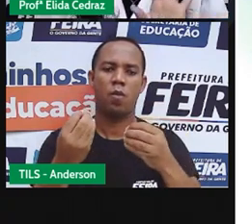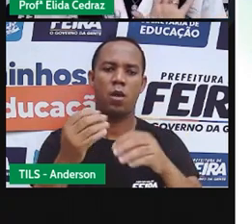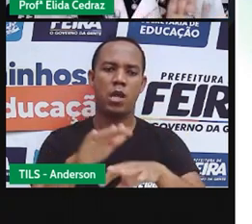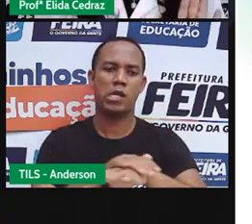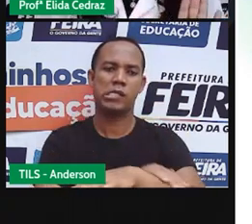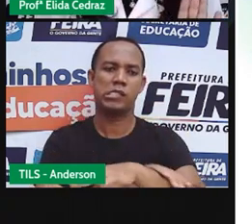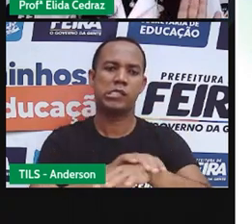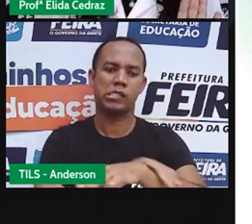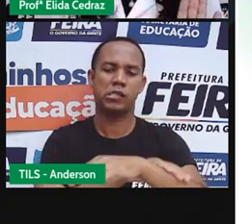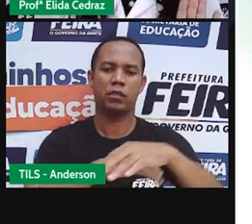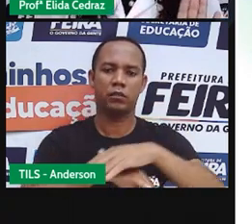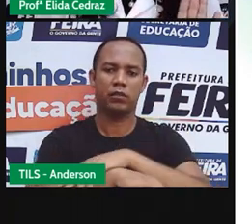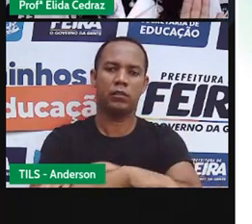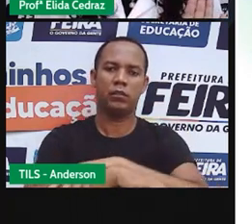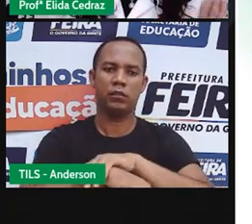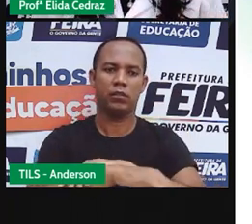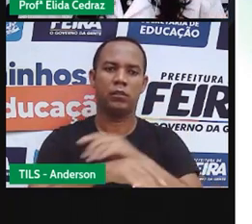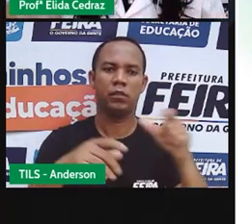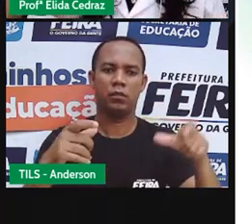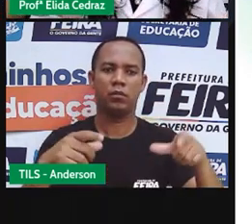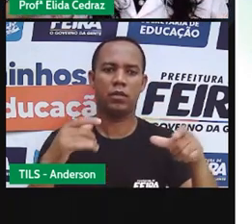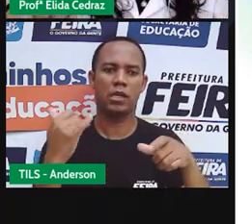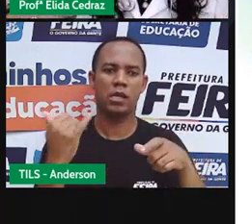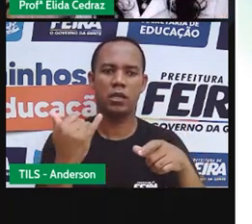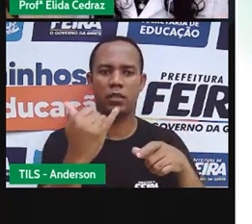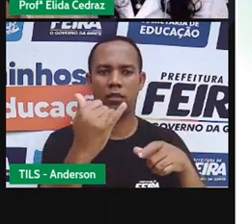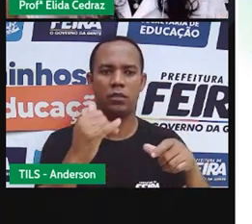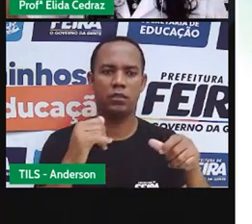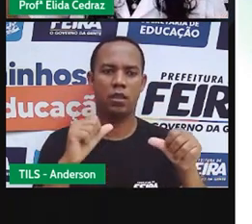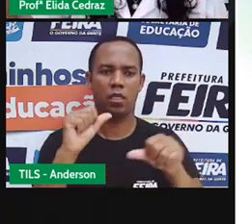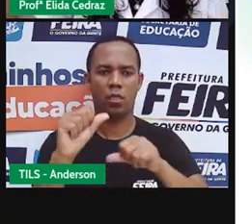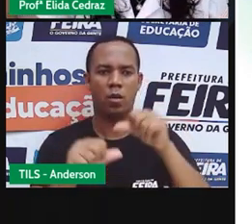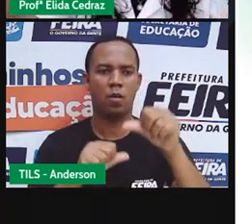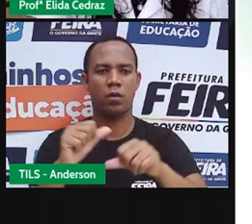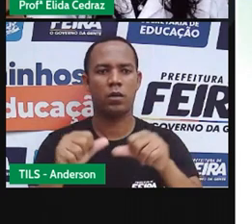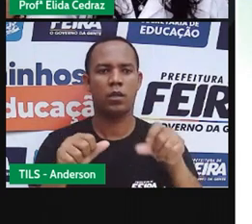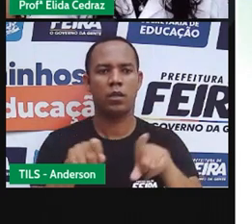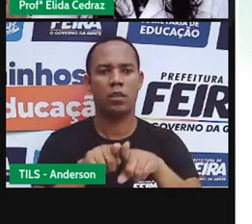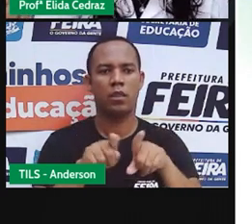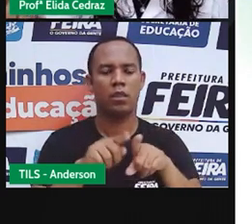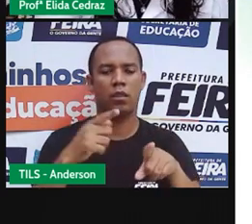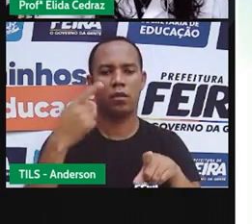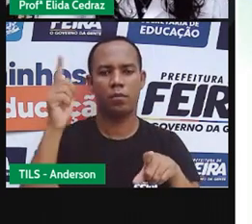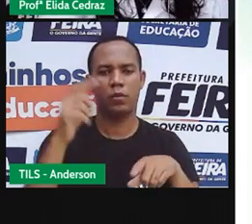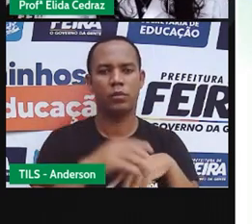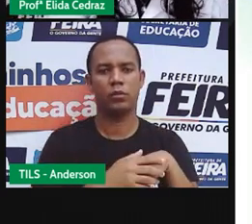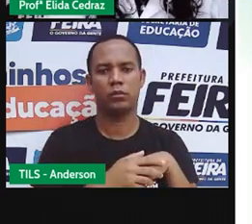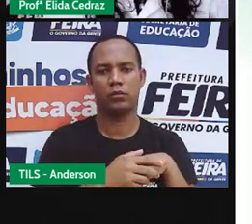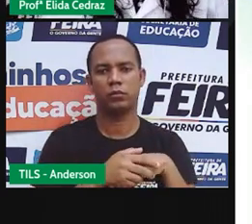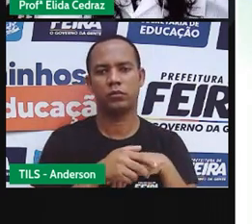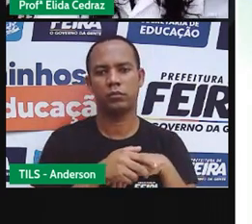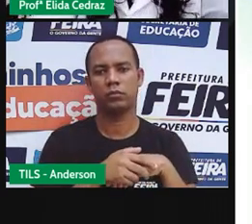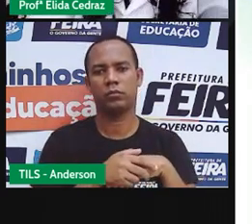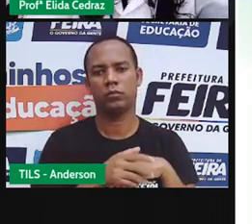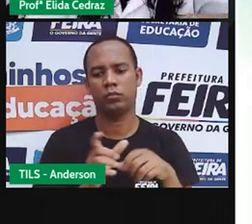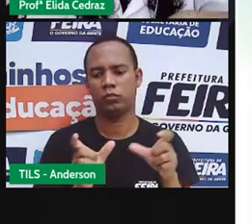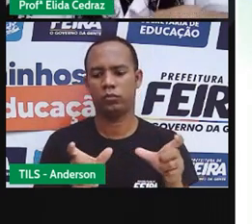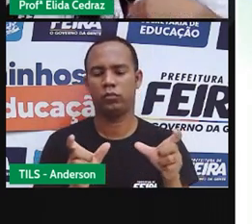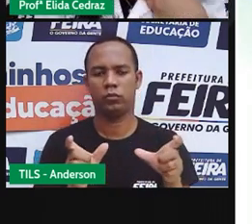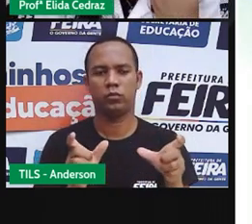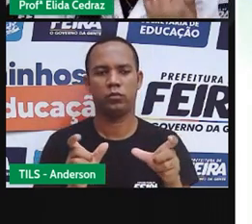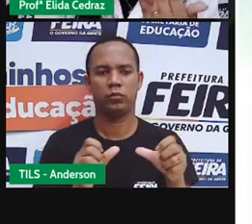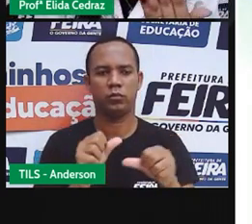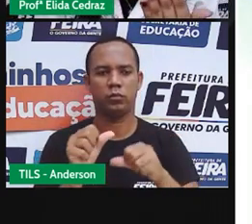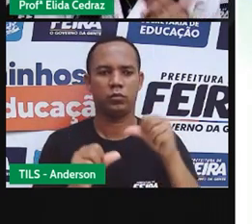para o controlador de energia, que depois vai ser levado para as baterias, depois